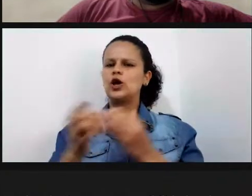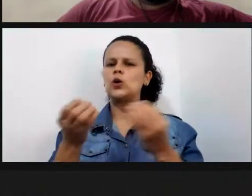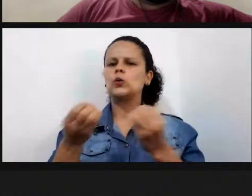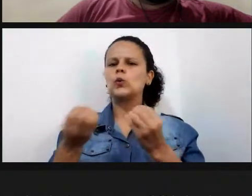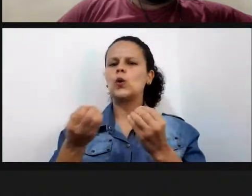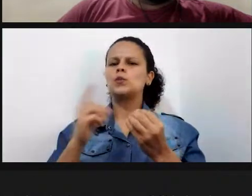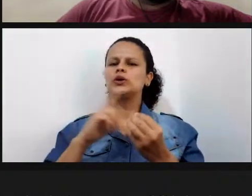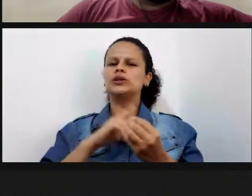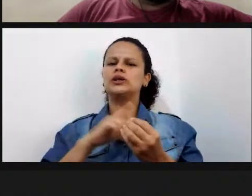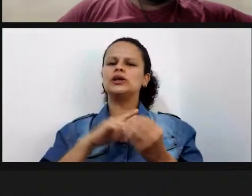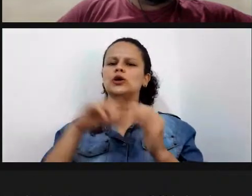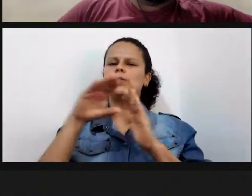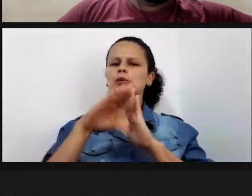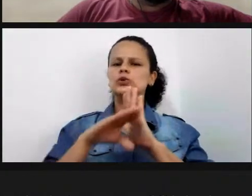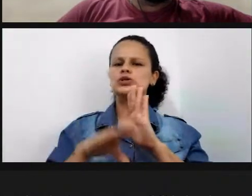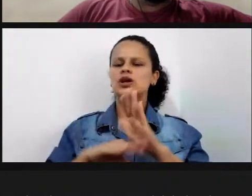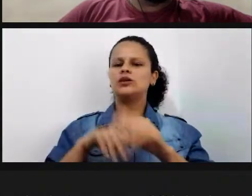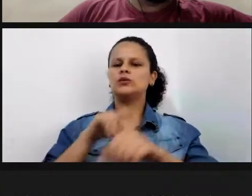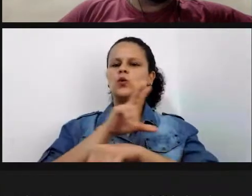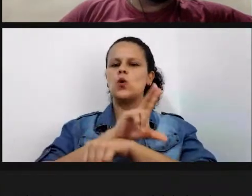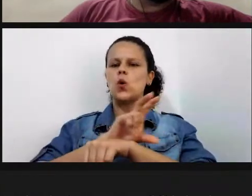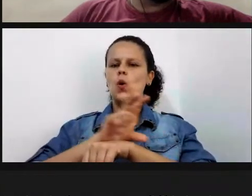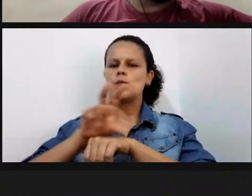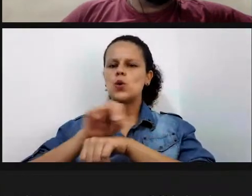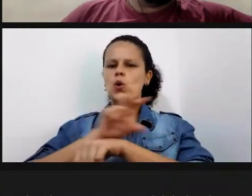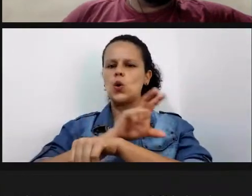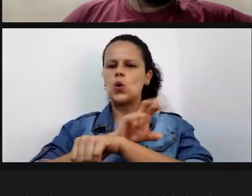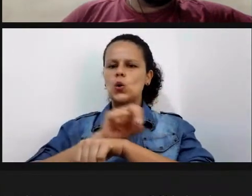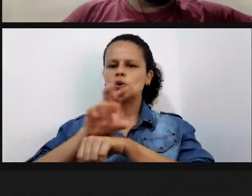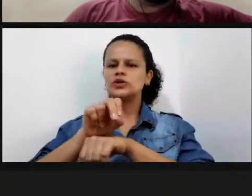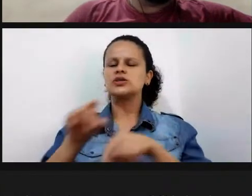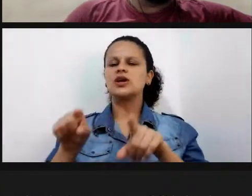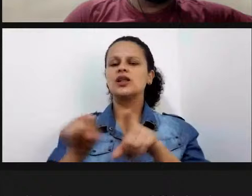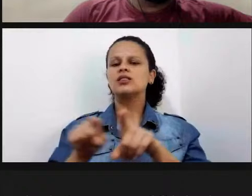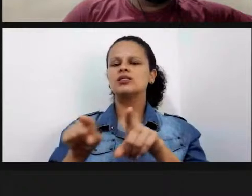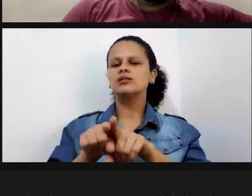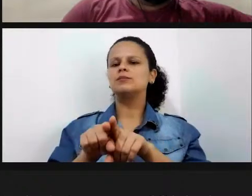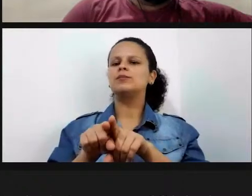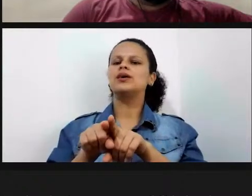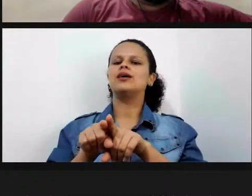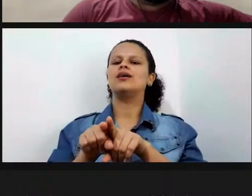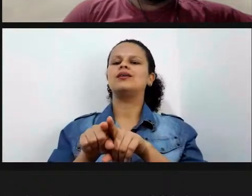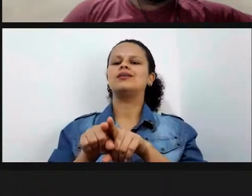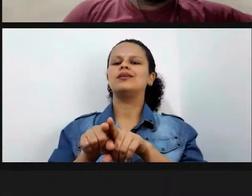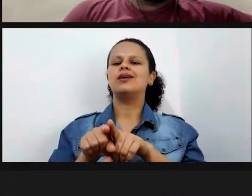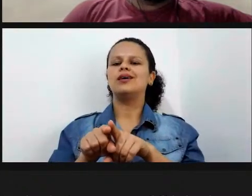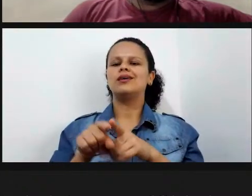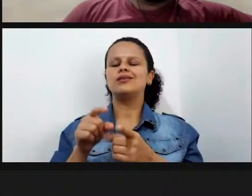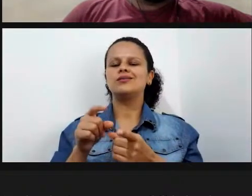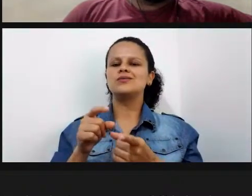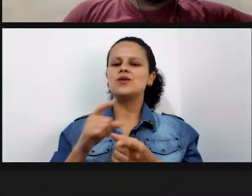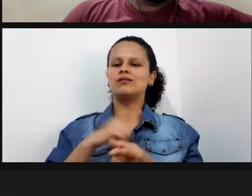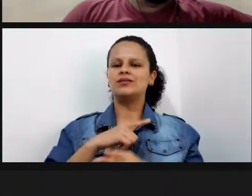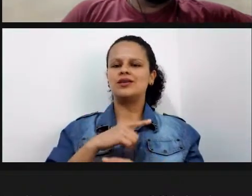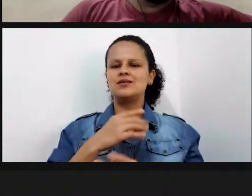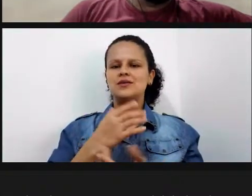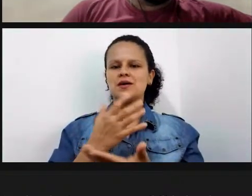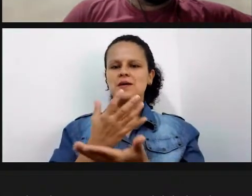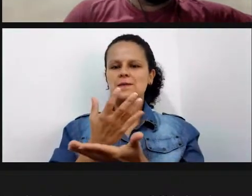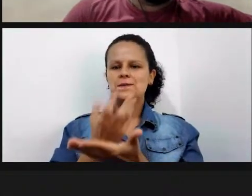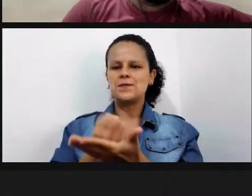projetos em robótica com possibilidade de aprendizado significativo acho que isso é para você Elton